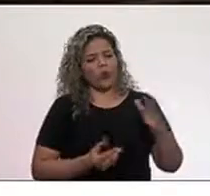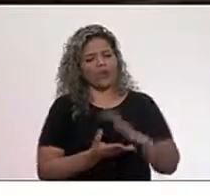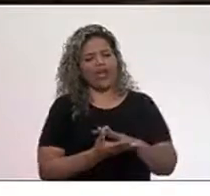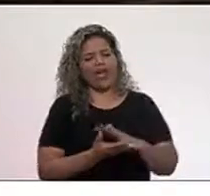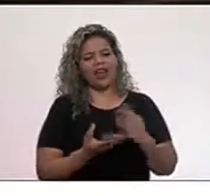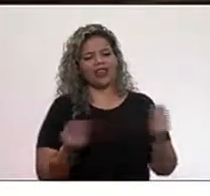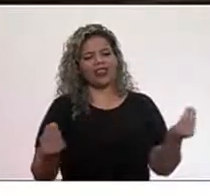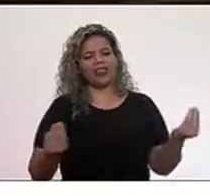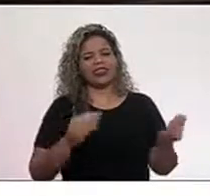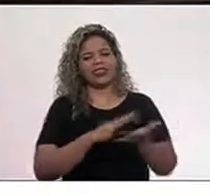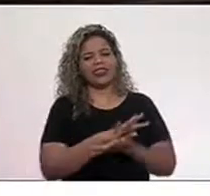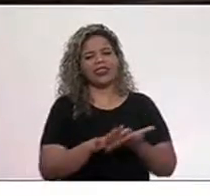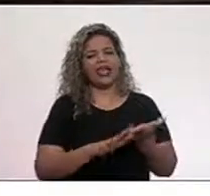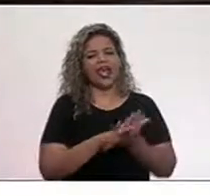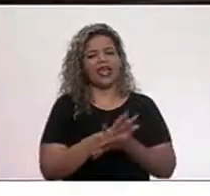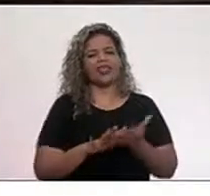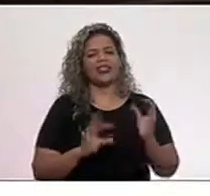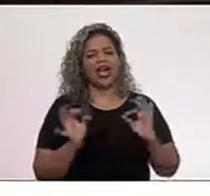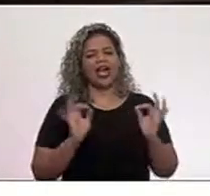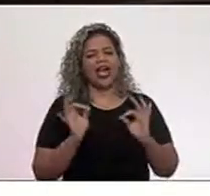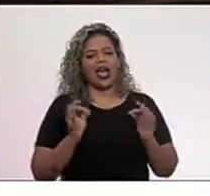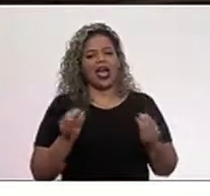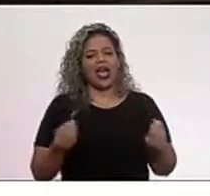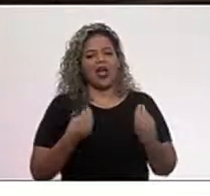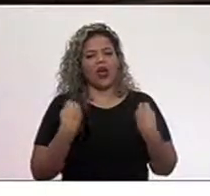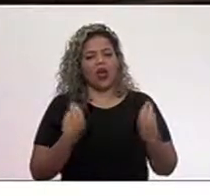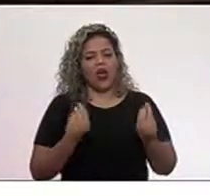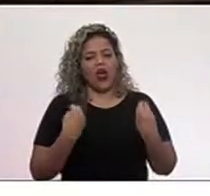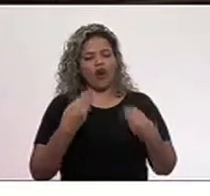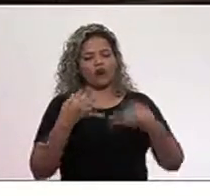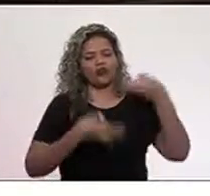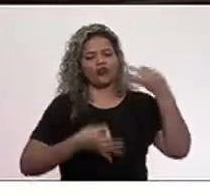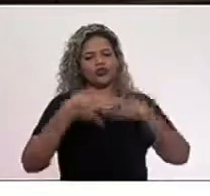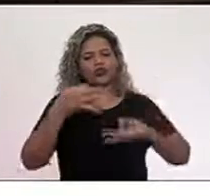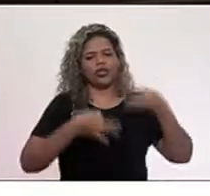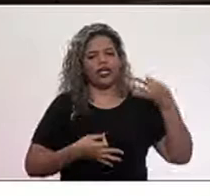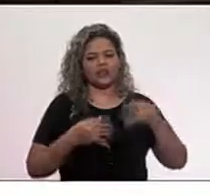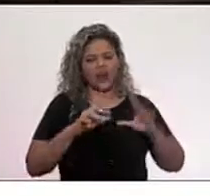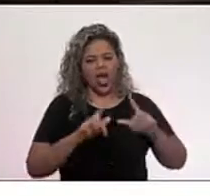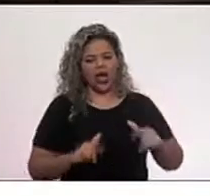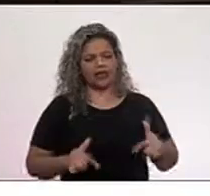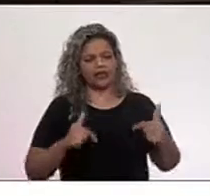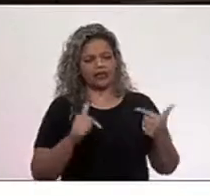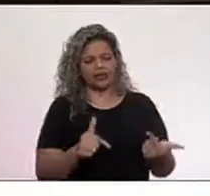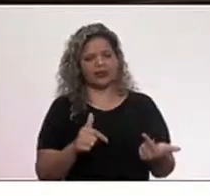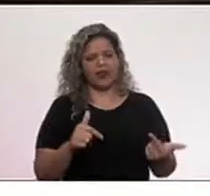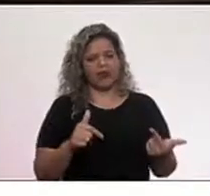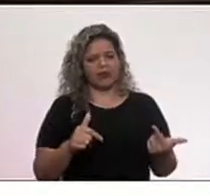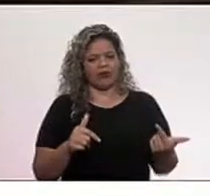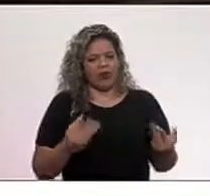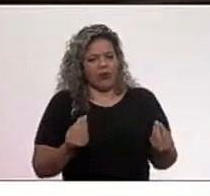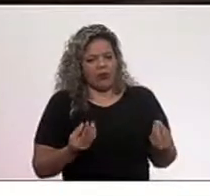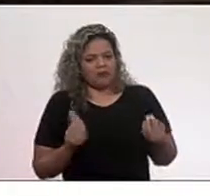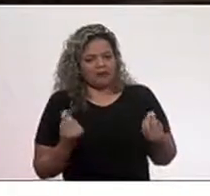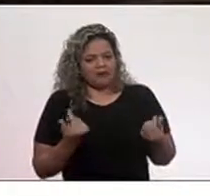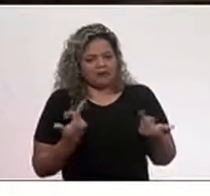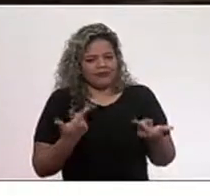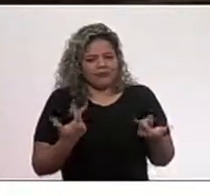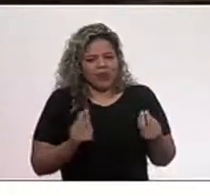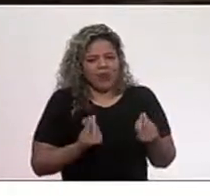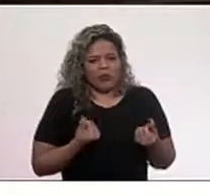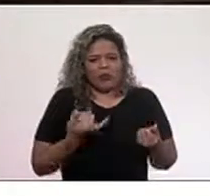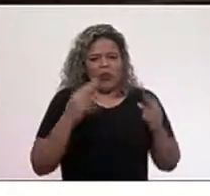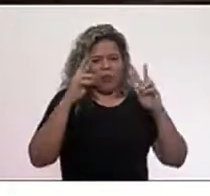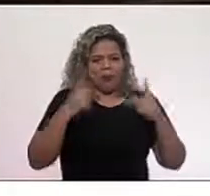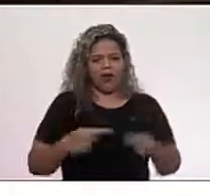cabimento jurídico a uma ação tão vil, tão irracional e